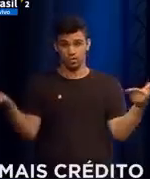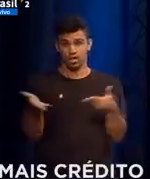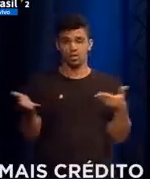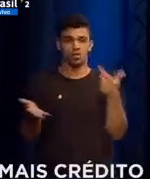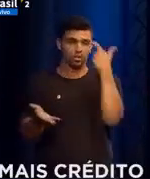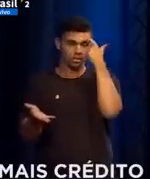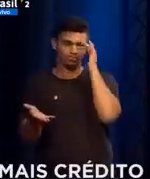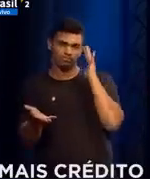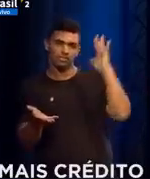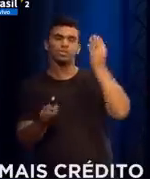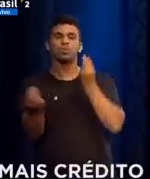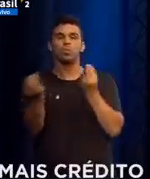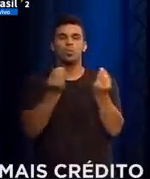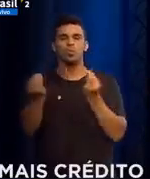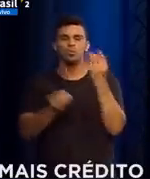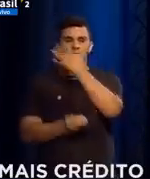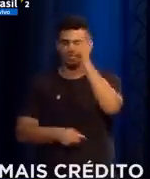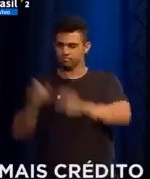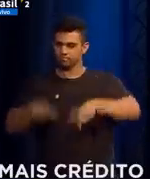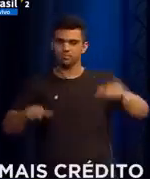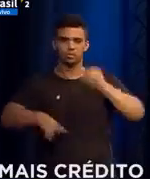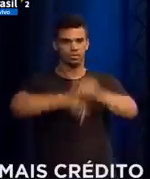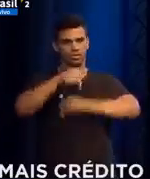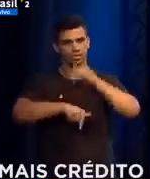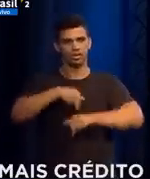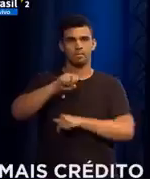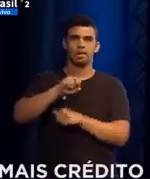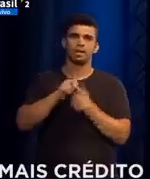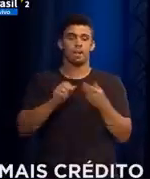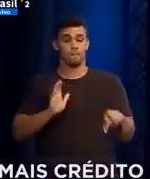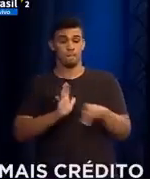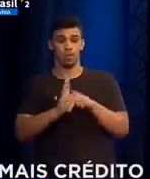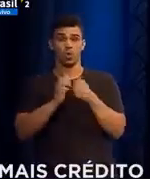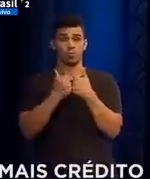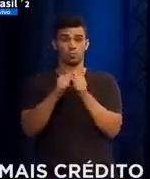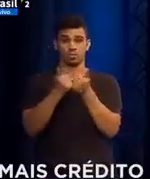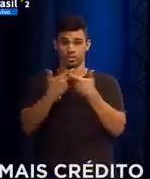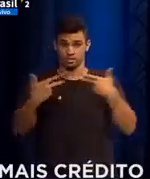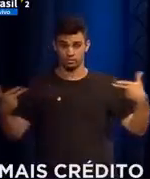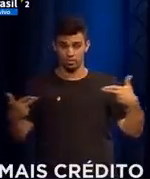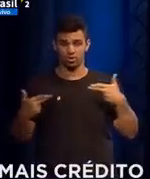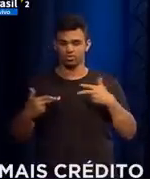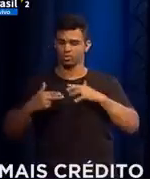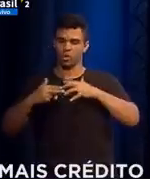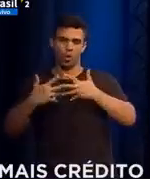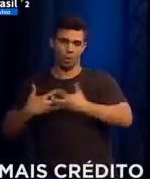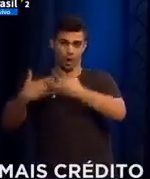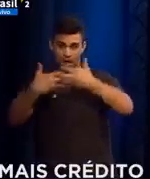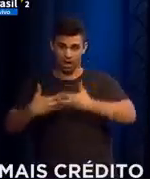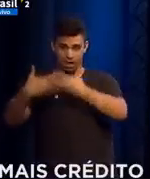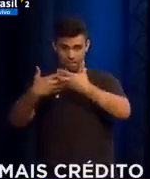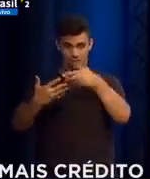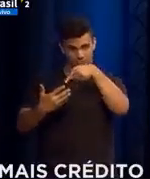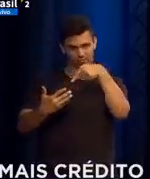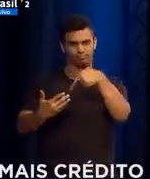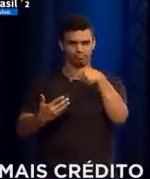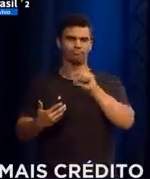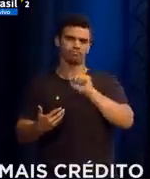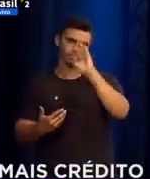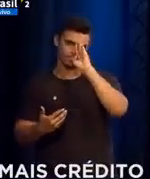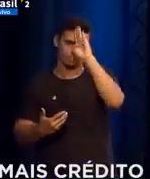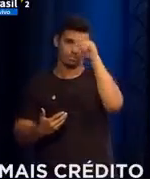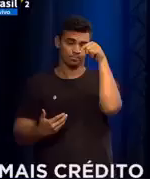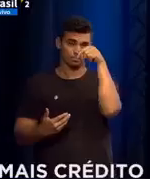pensando nas pessoas que operam o transporte. Os caminhoneiros, o elo mais frágil, organizando um sistema